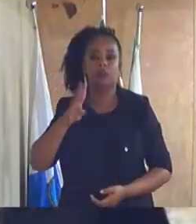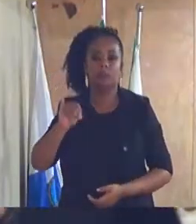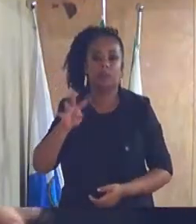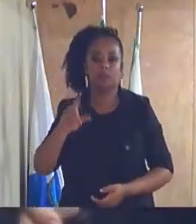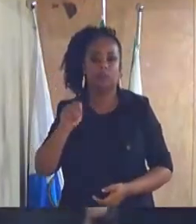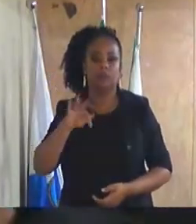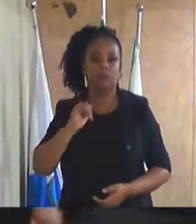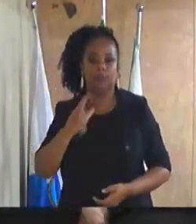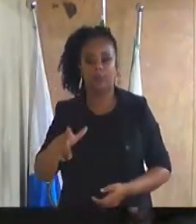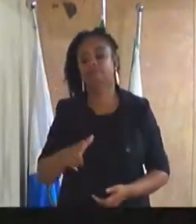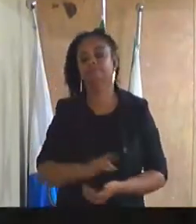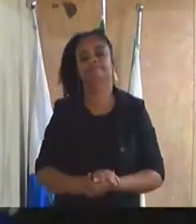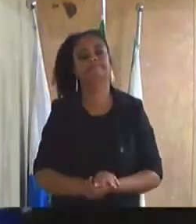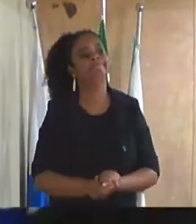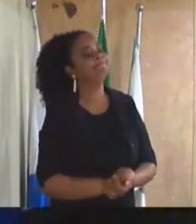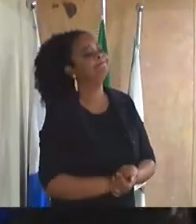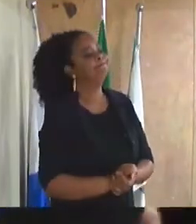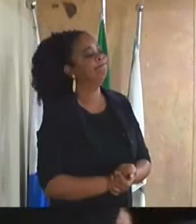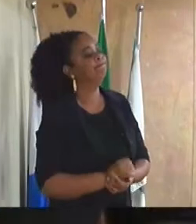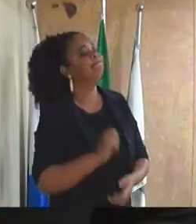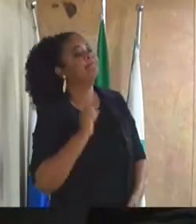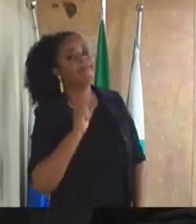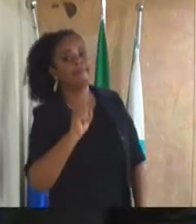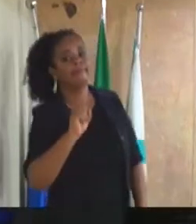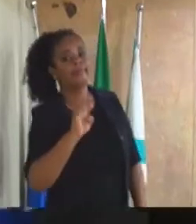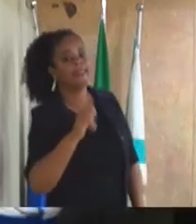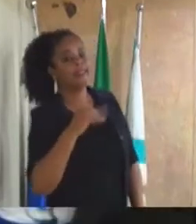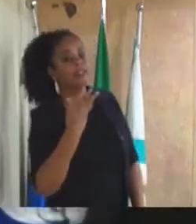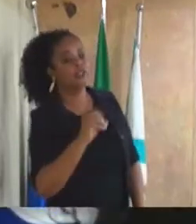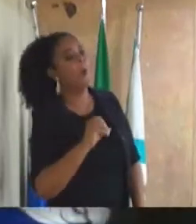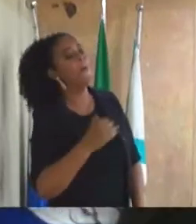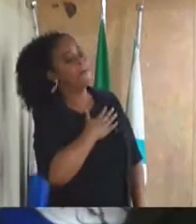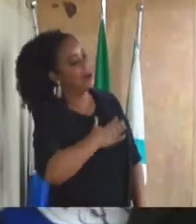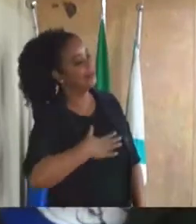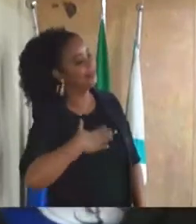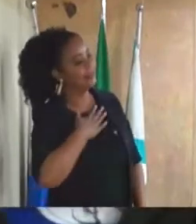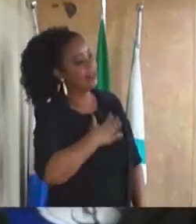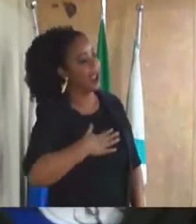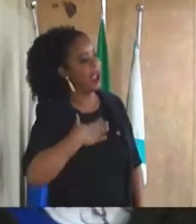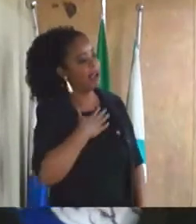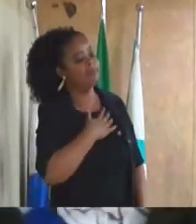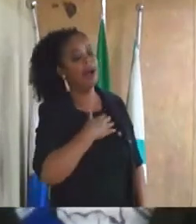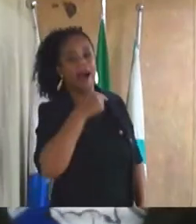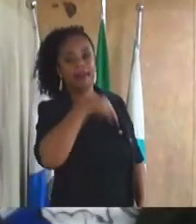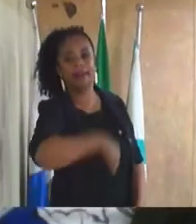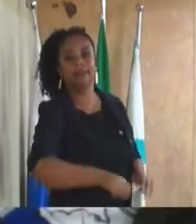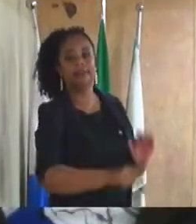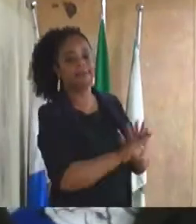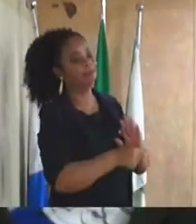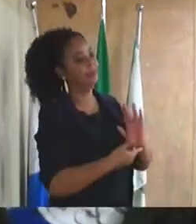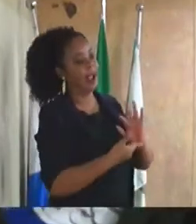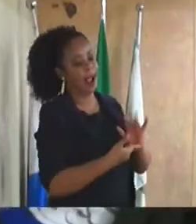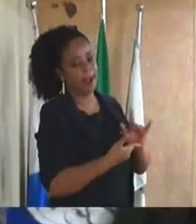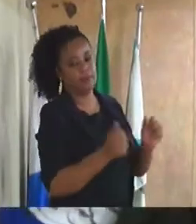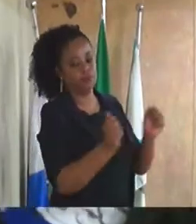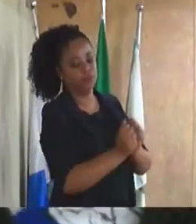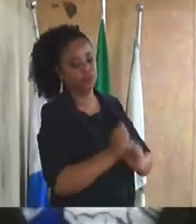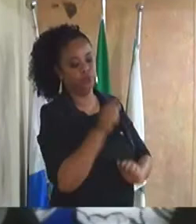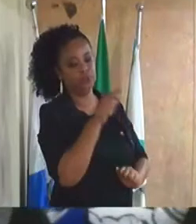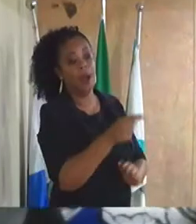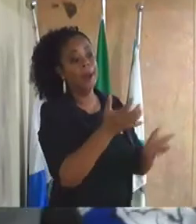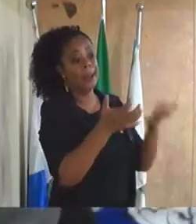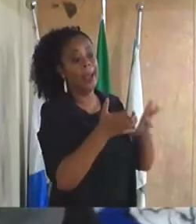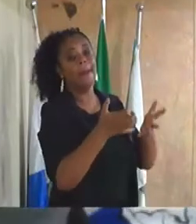é um prazer estar nessa casa legislativa com vossa excelência e eu queria te pedir